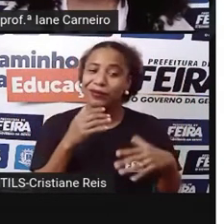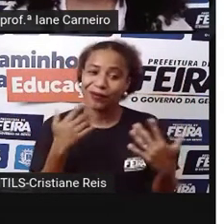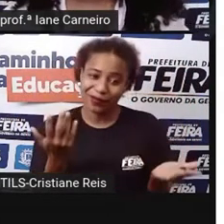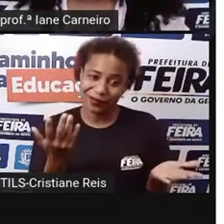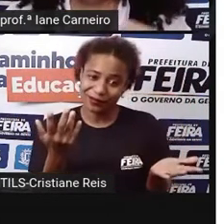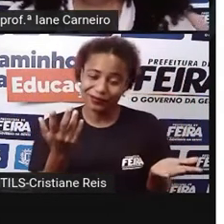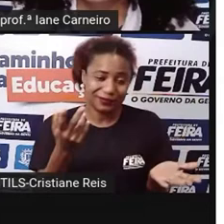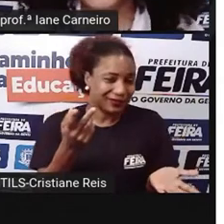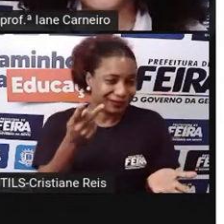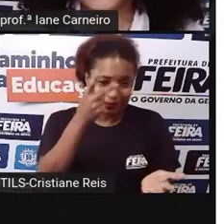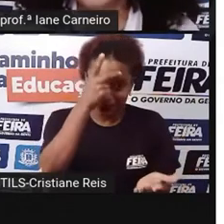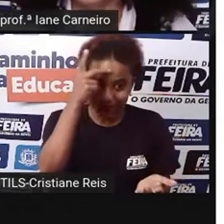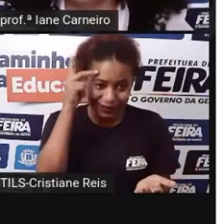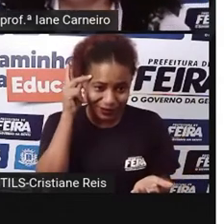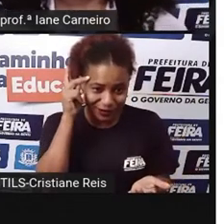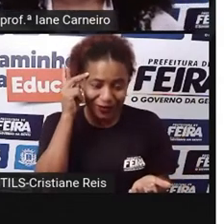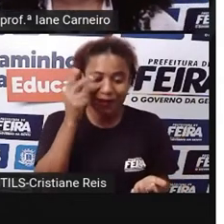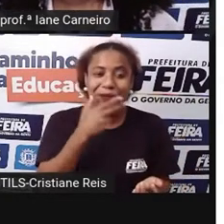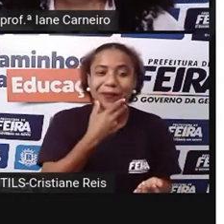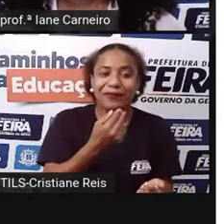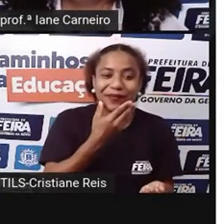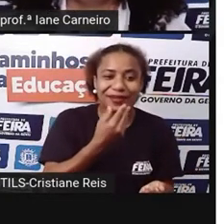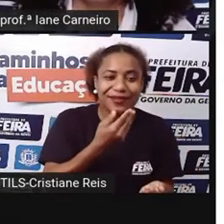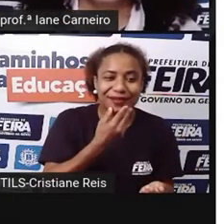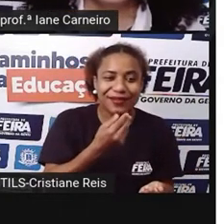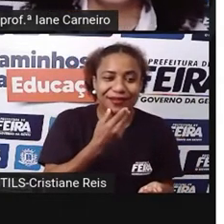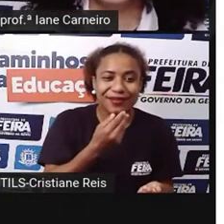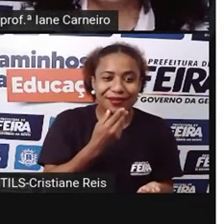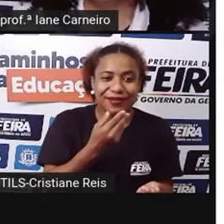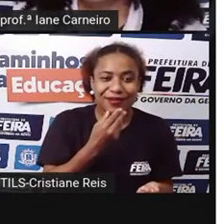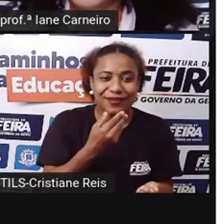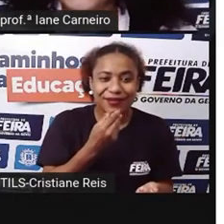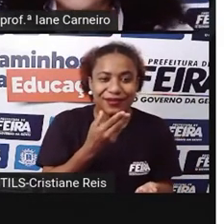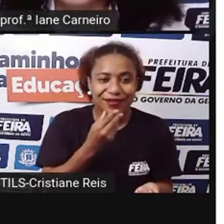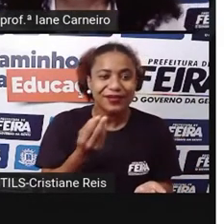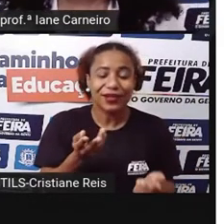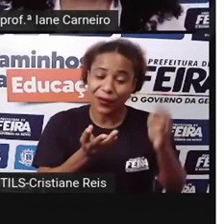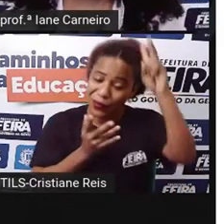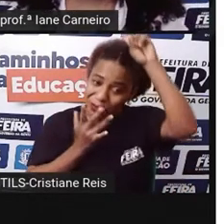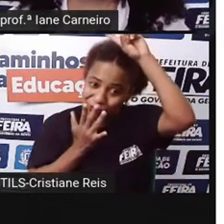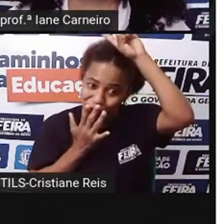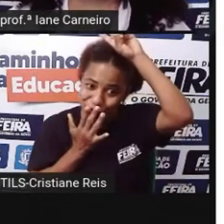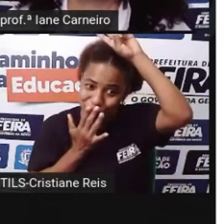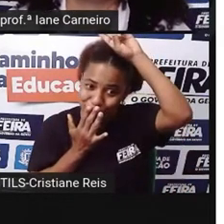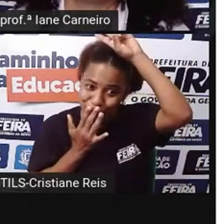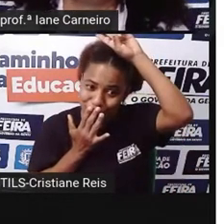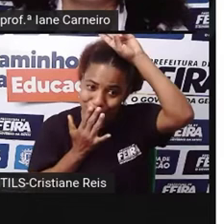um ribeirinho, um indígena, ou